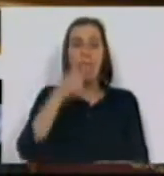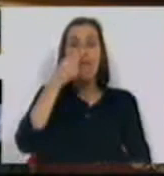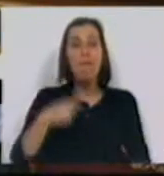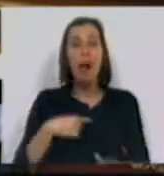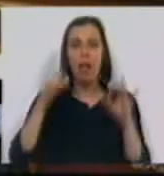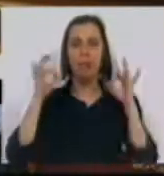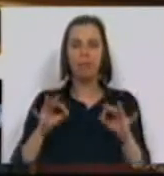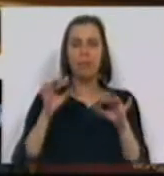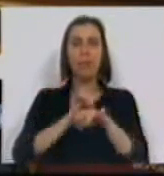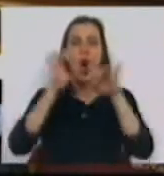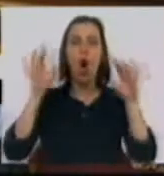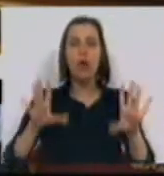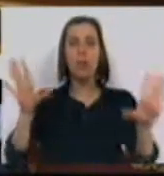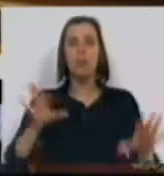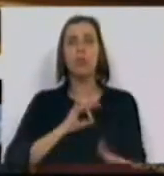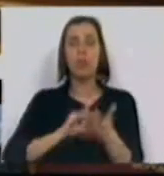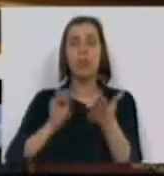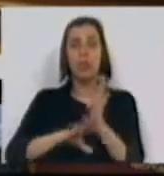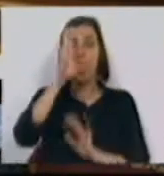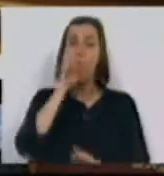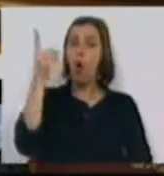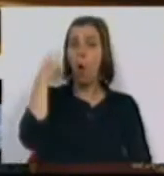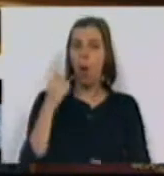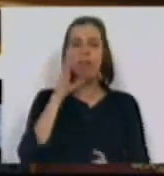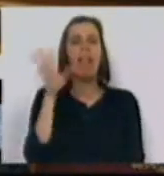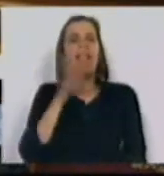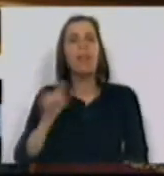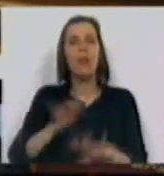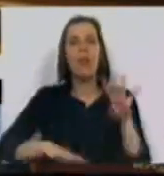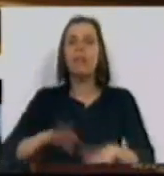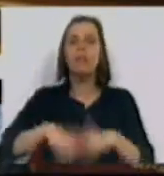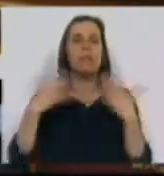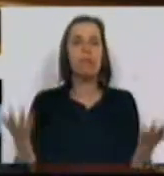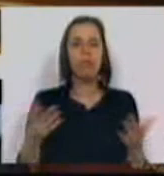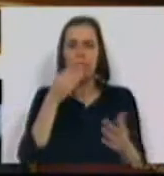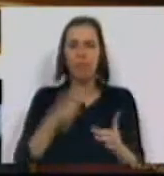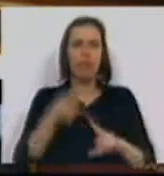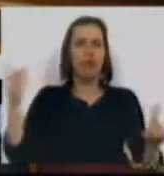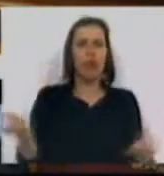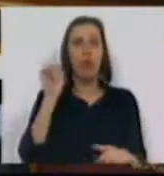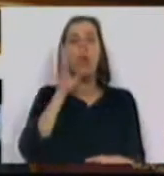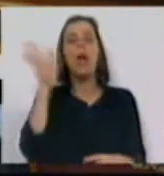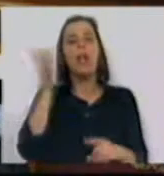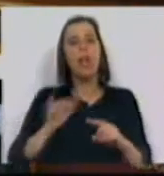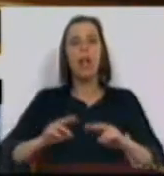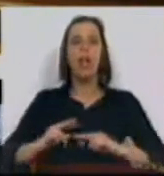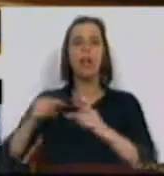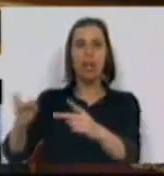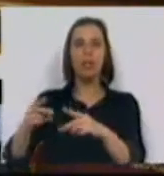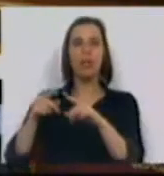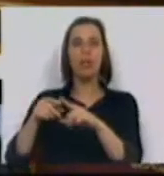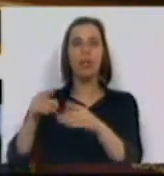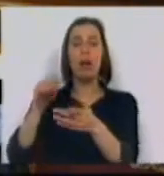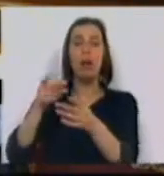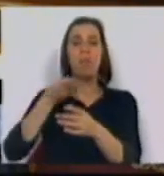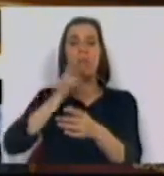falha dos hospitais. E o que o Sr. Secretário de Estado ontem veio tentar fazer é indigno, porque veio tentar transferir para os